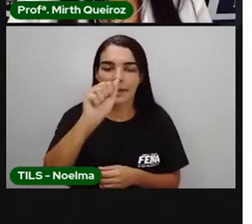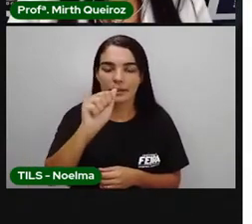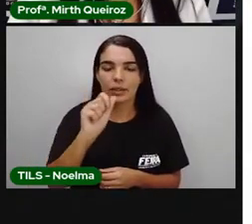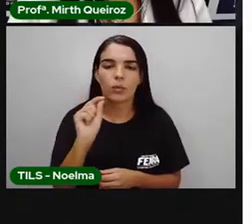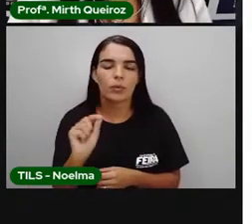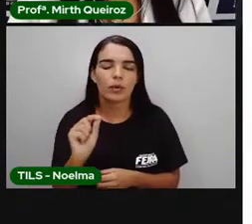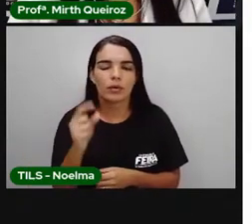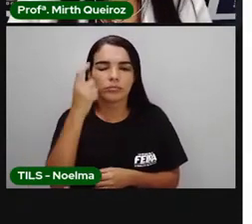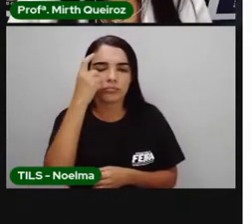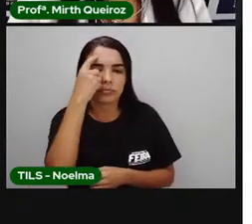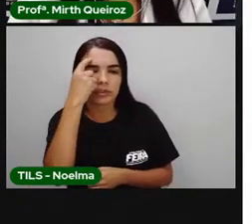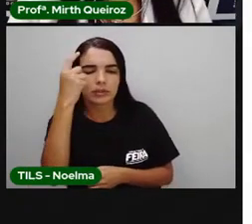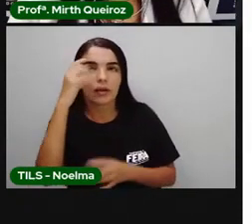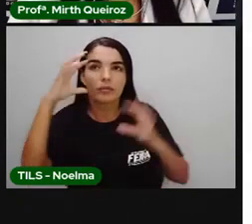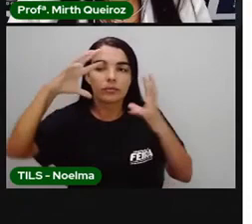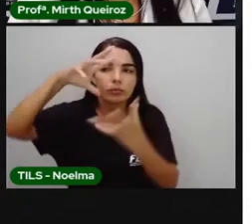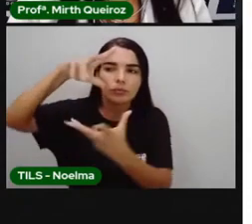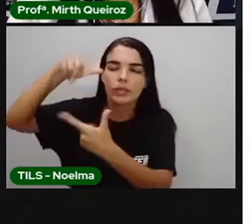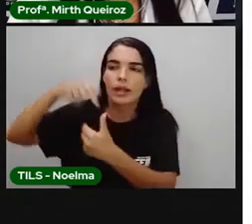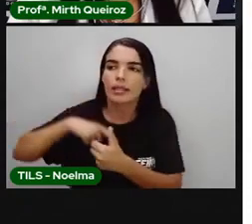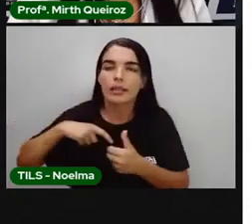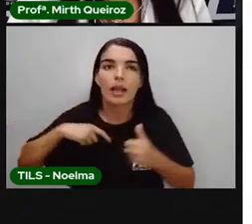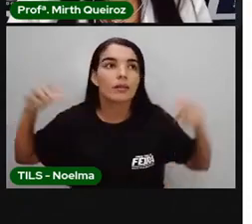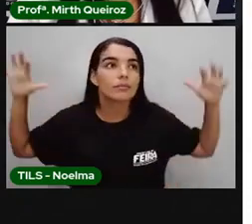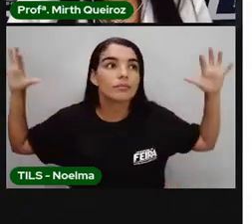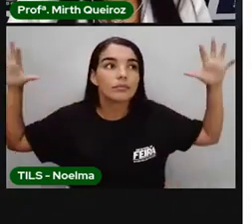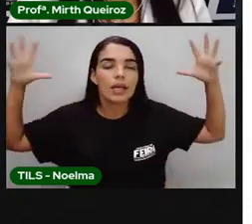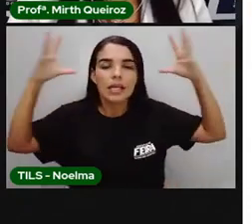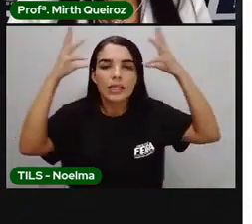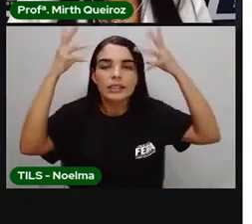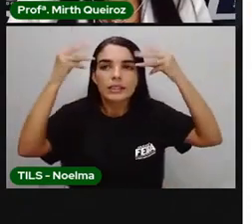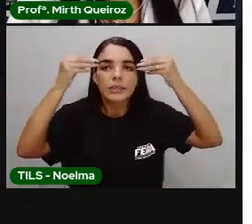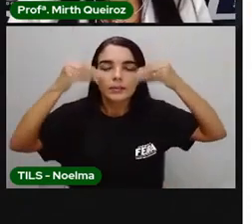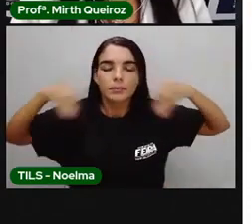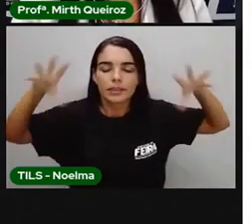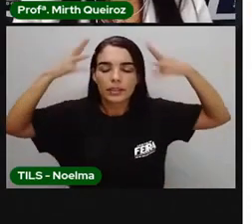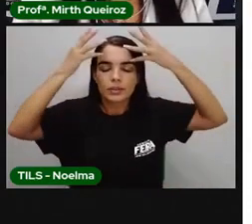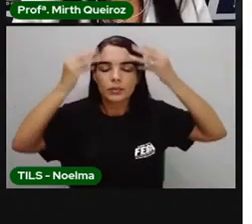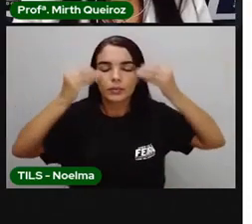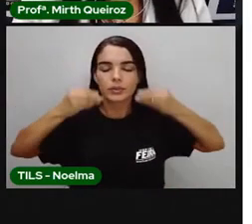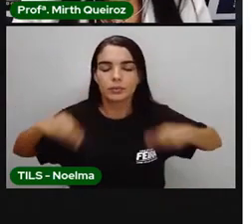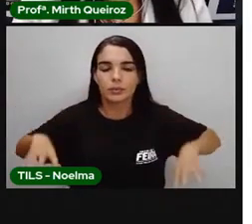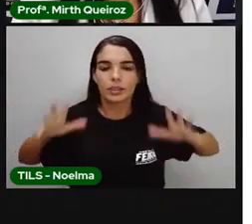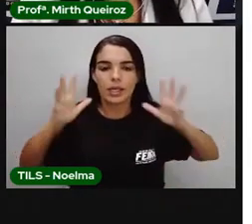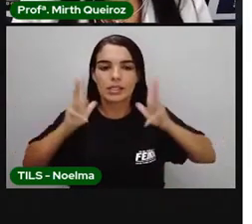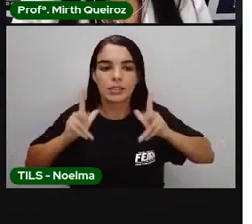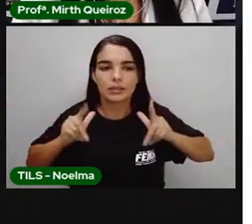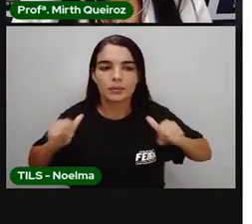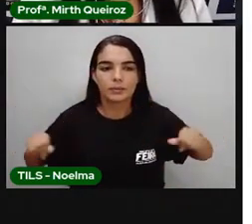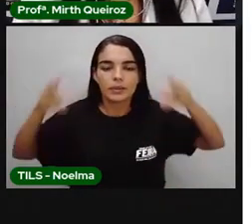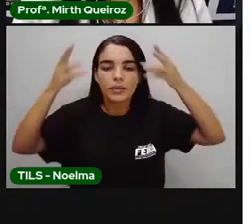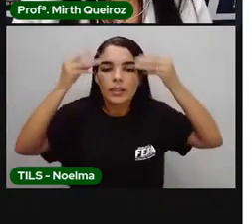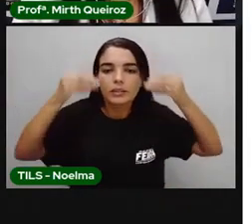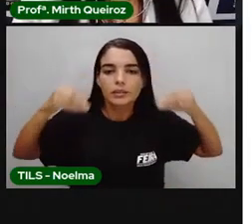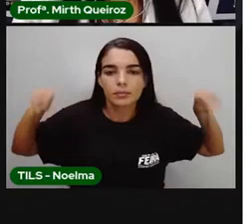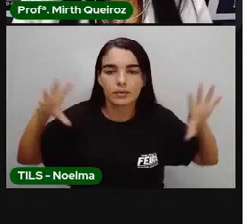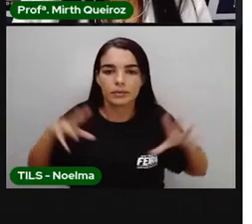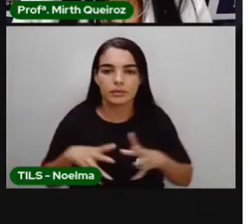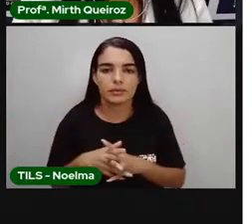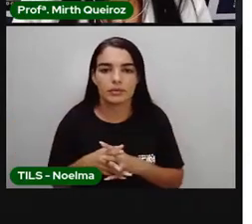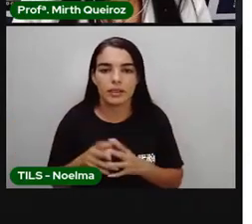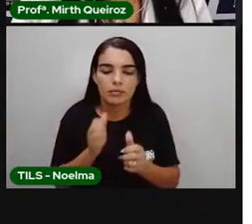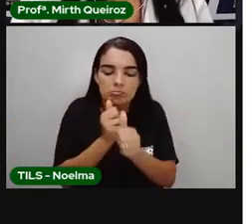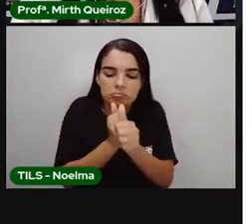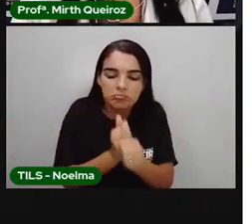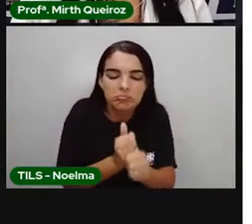universo está povoado por entidades que se comunicam através de uma pessoa, que no caso seria o